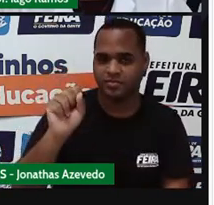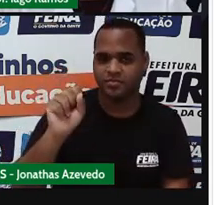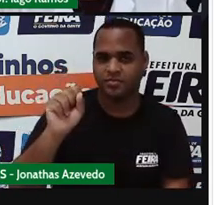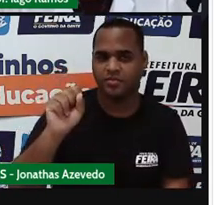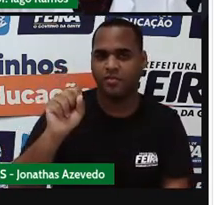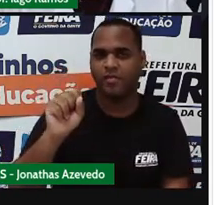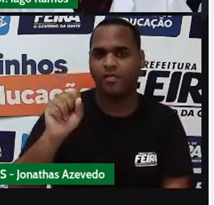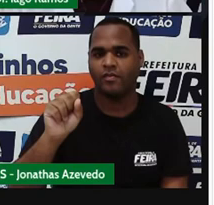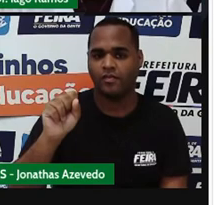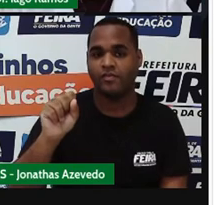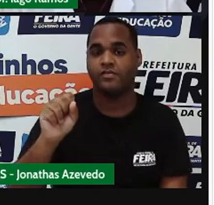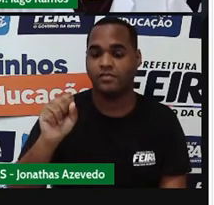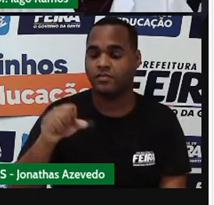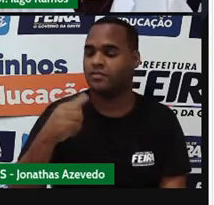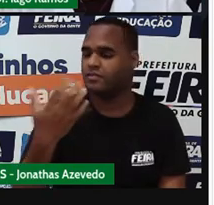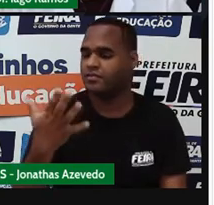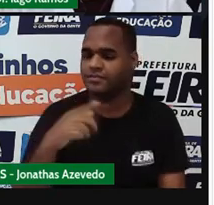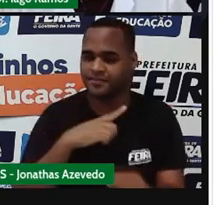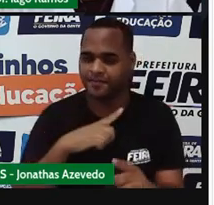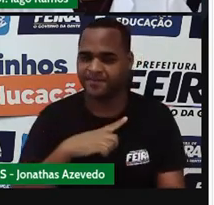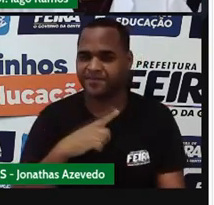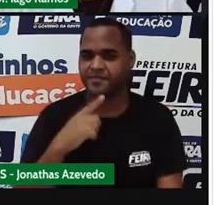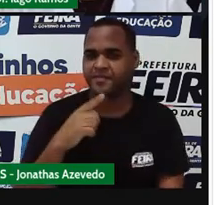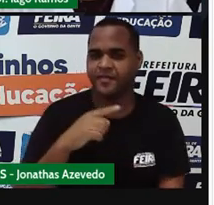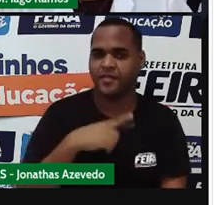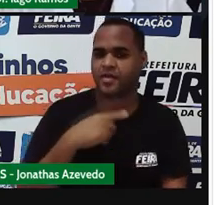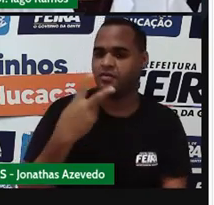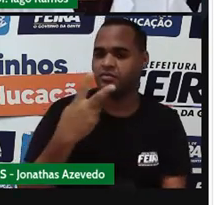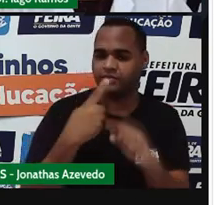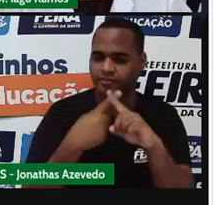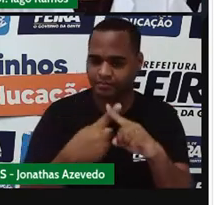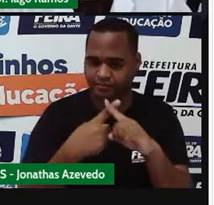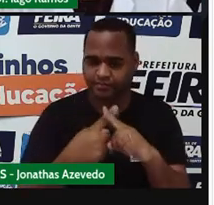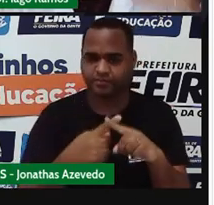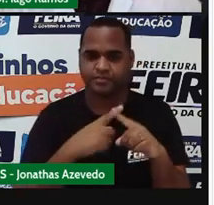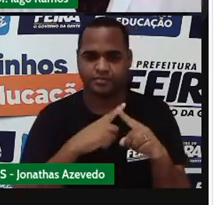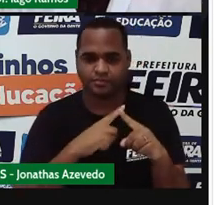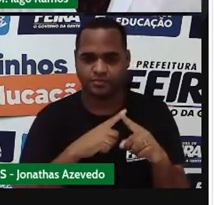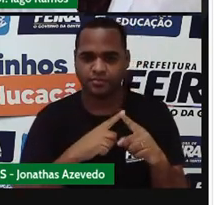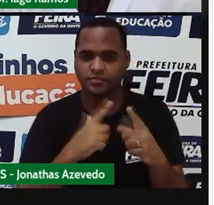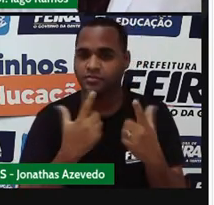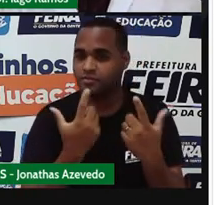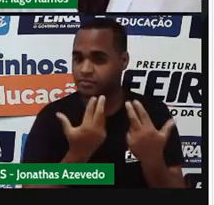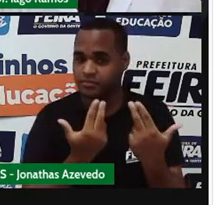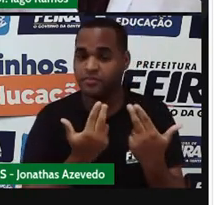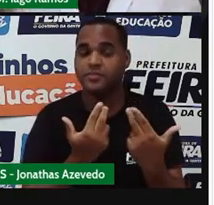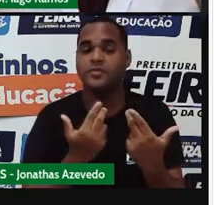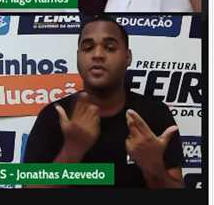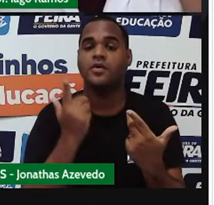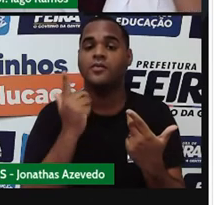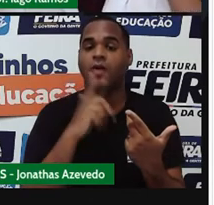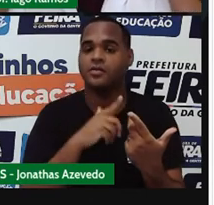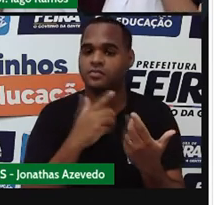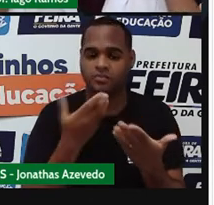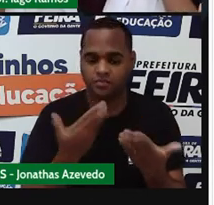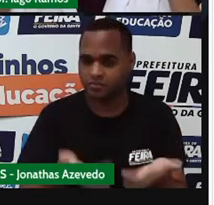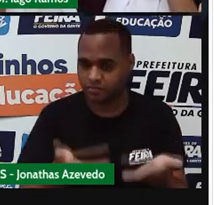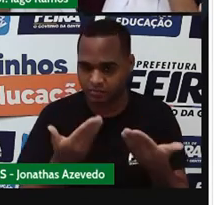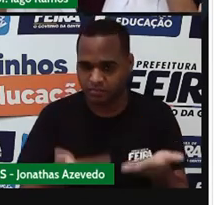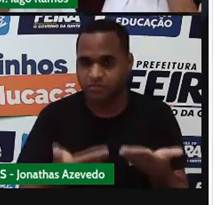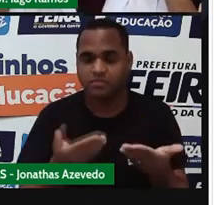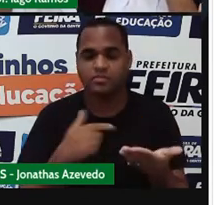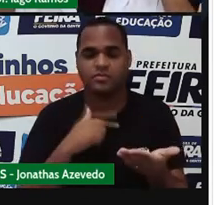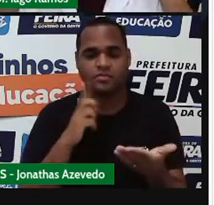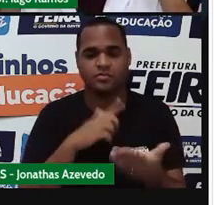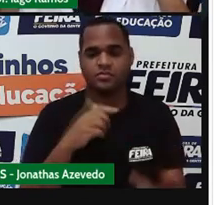Então você tem dois pezinhos de x de um lado que vai equilibrar com os 18